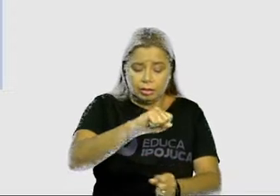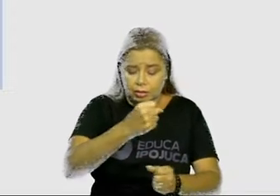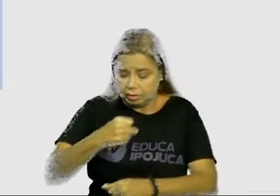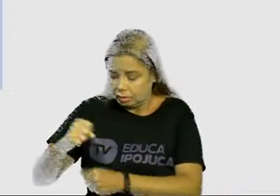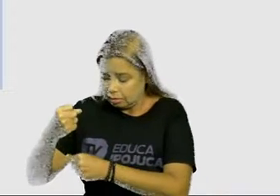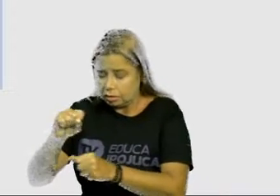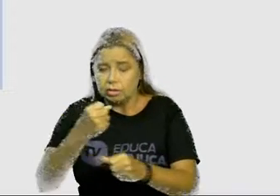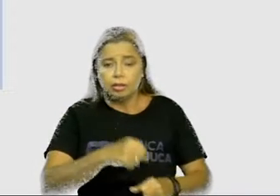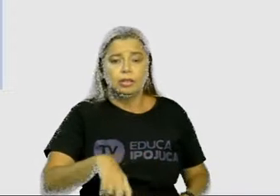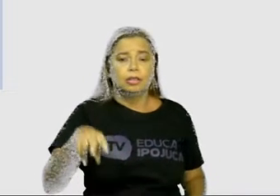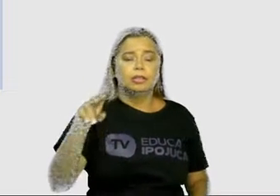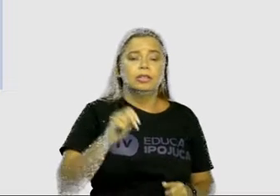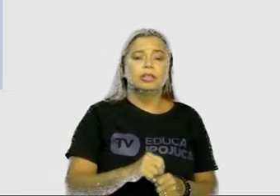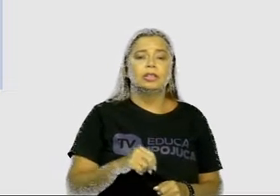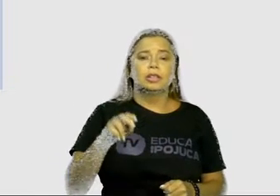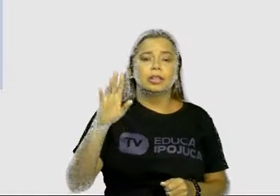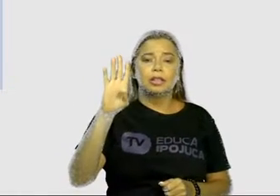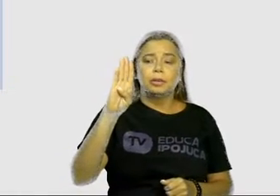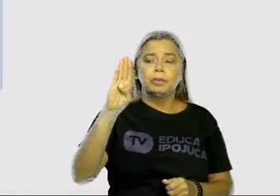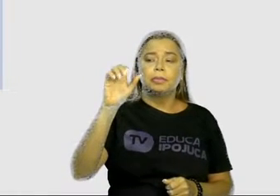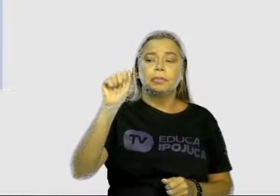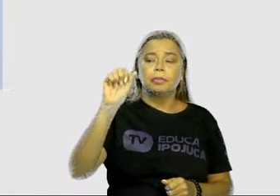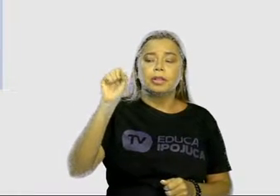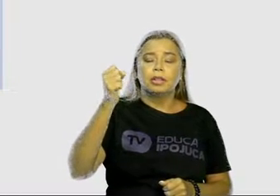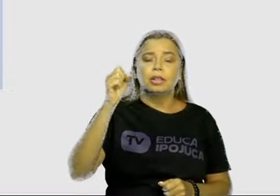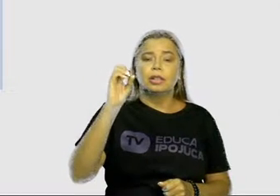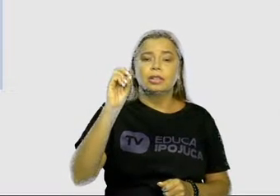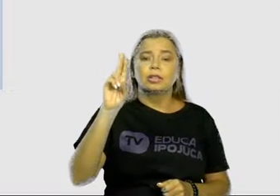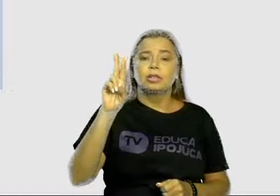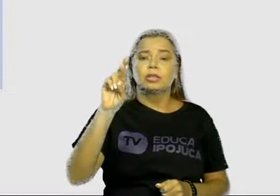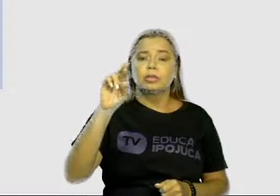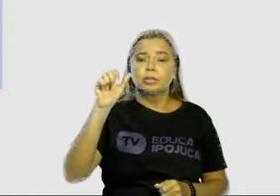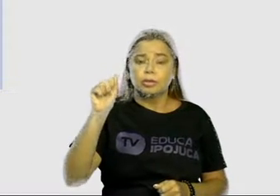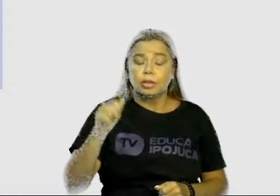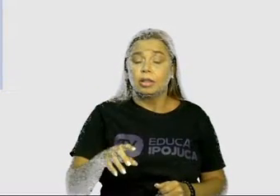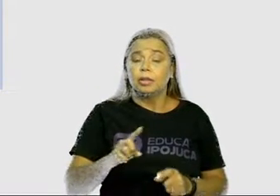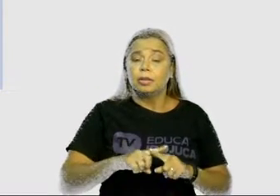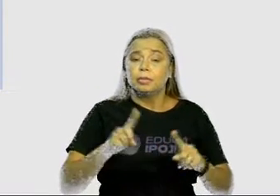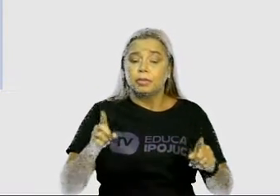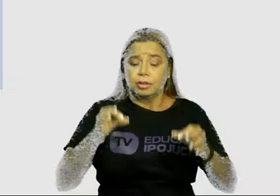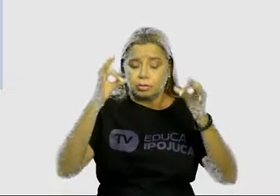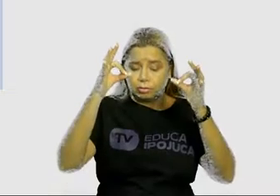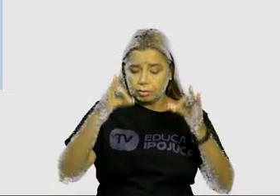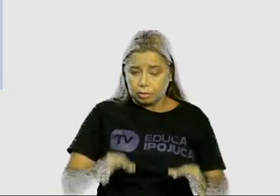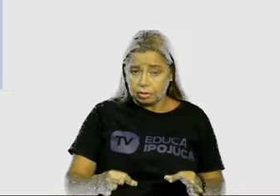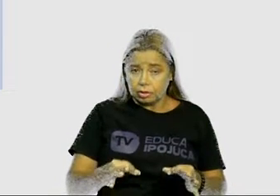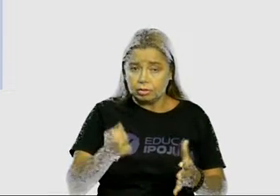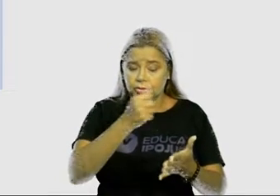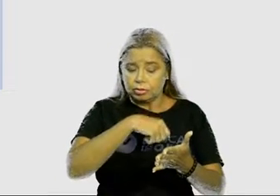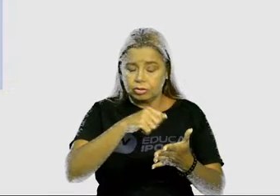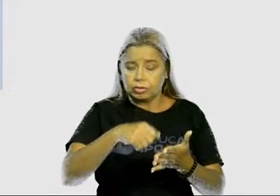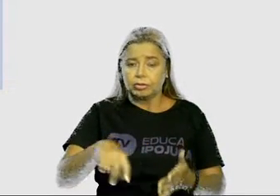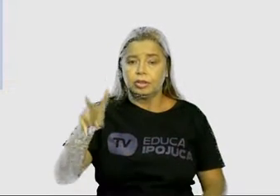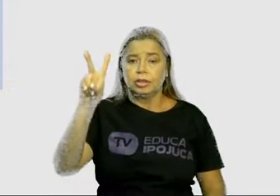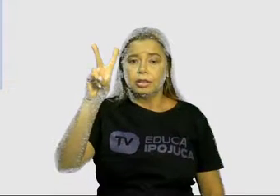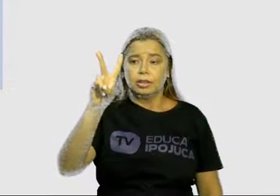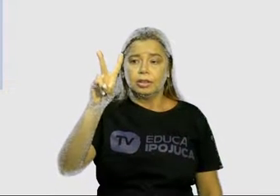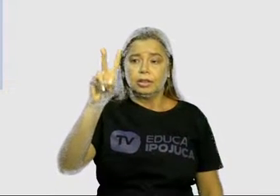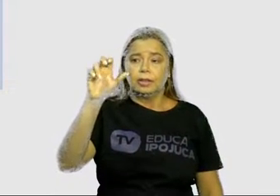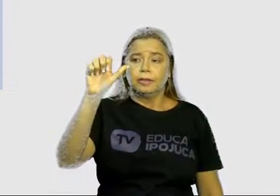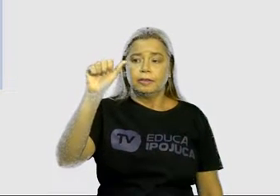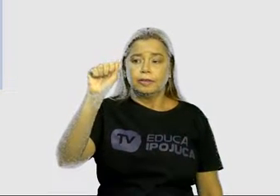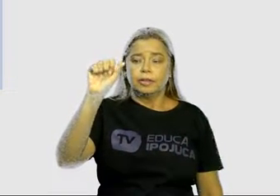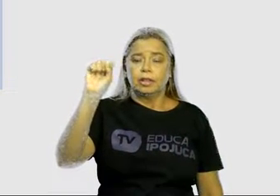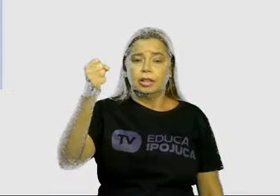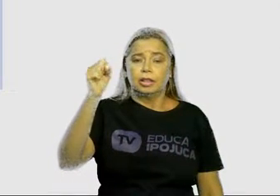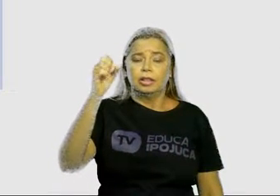Portanto, a palavra é vassoura. É comum o pessoal falar sobre pátio.